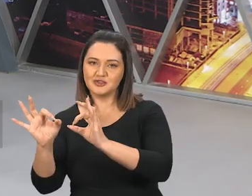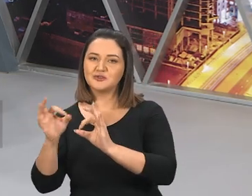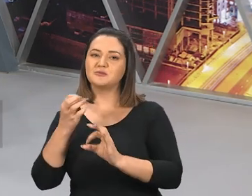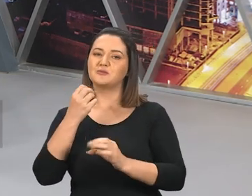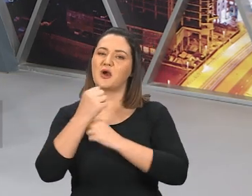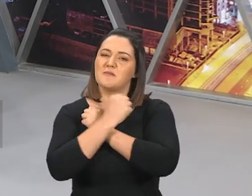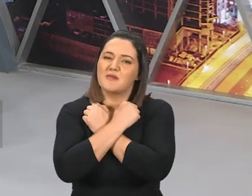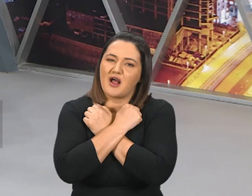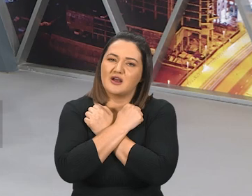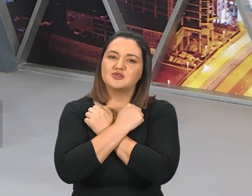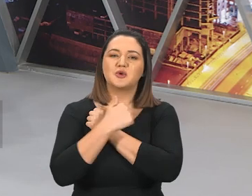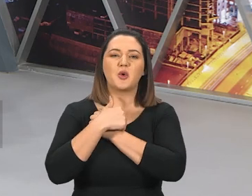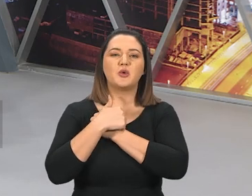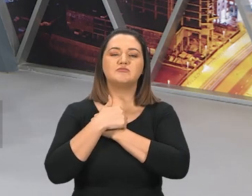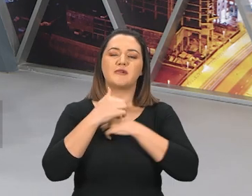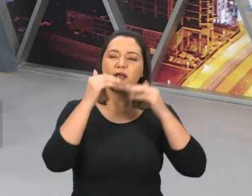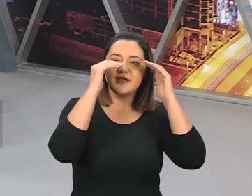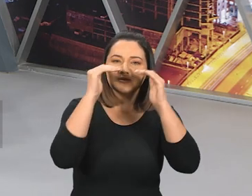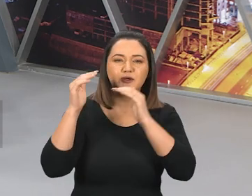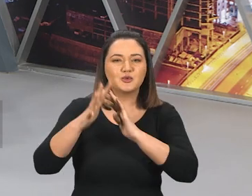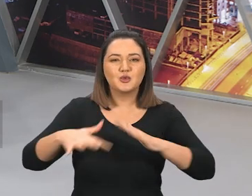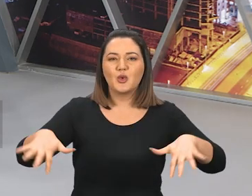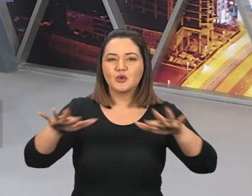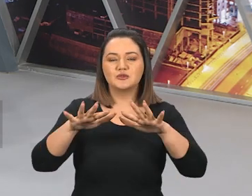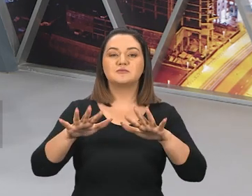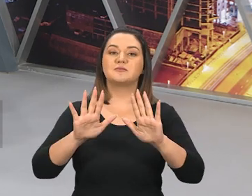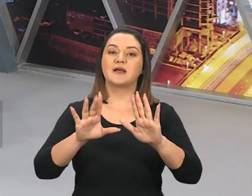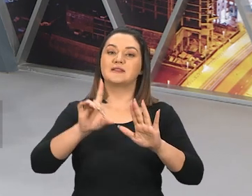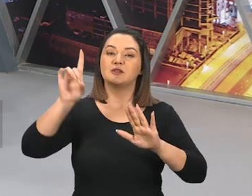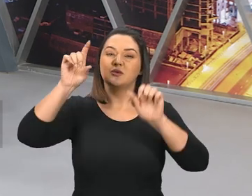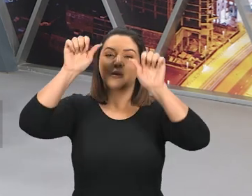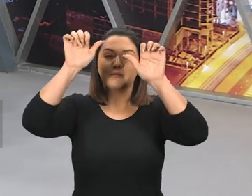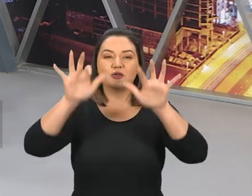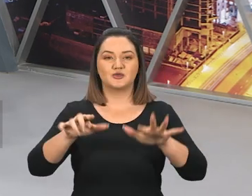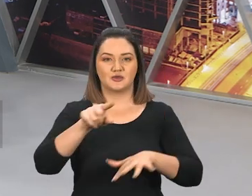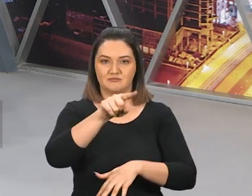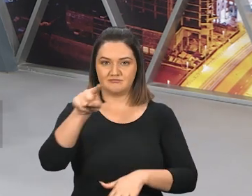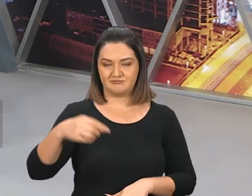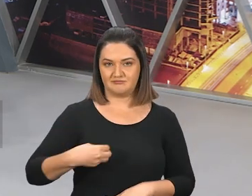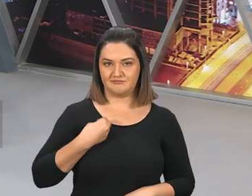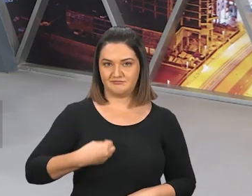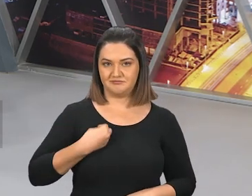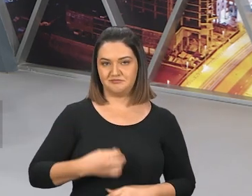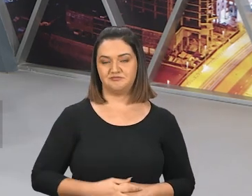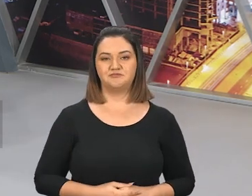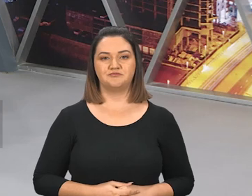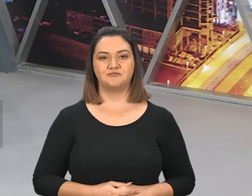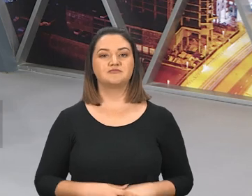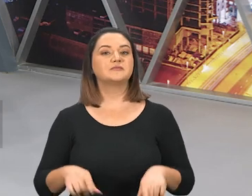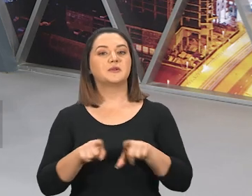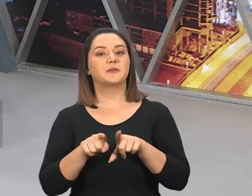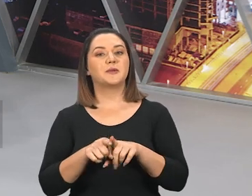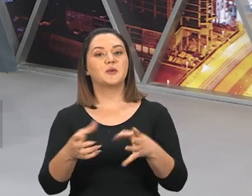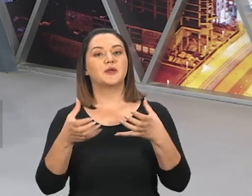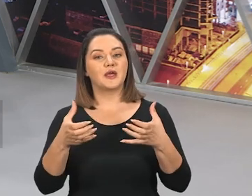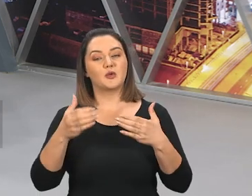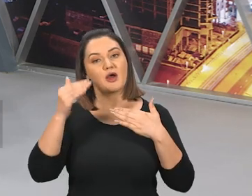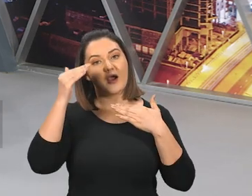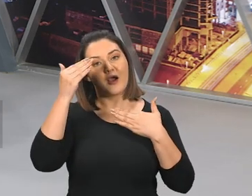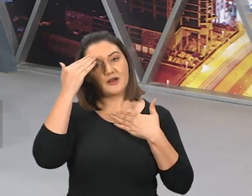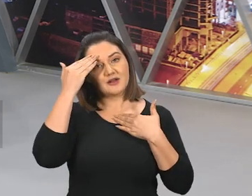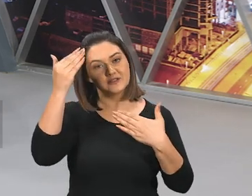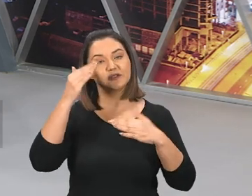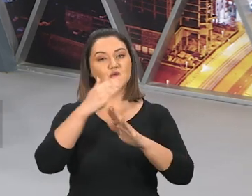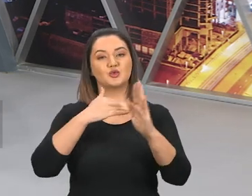abraço a você, o meu respeito a você, e que Deus abençoe muito, poderosamente, a sua vida. Também eu quero agradecer a todos